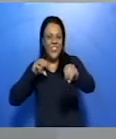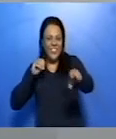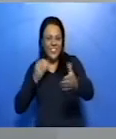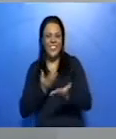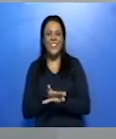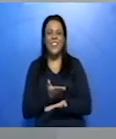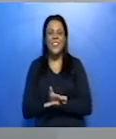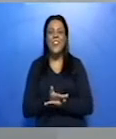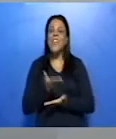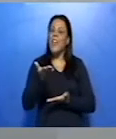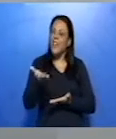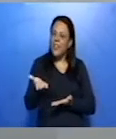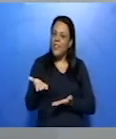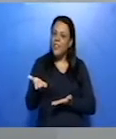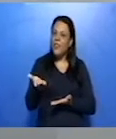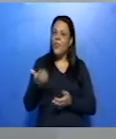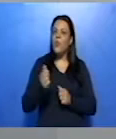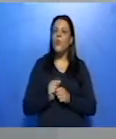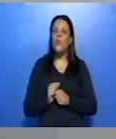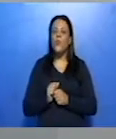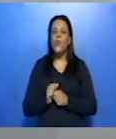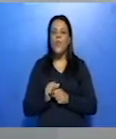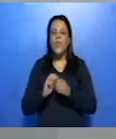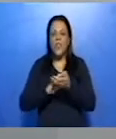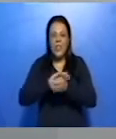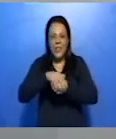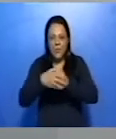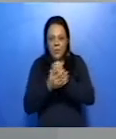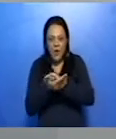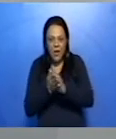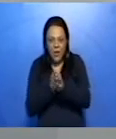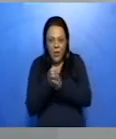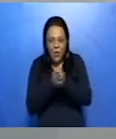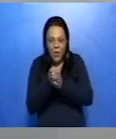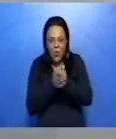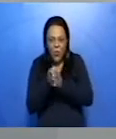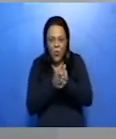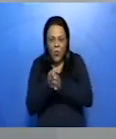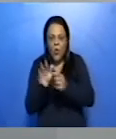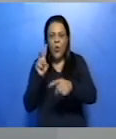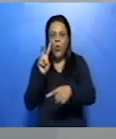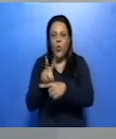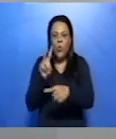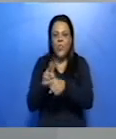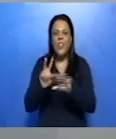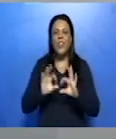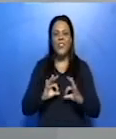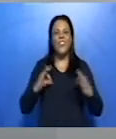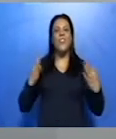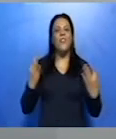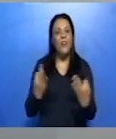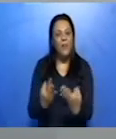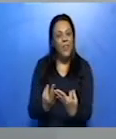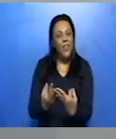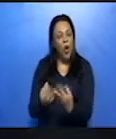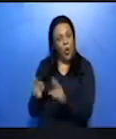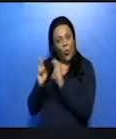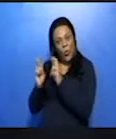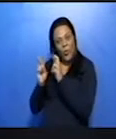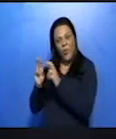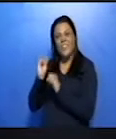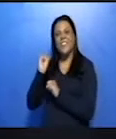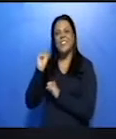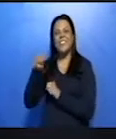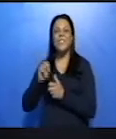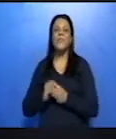vocês estão se cuidando? Estão higienizando as mãos? Estão cuidando dos familiares de vocês? Espero que sim. Hoje